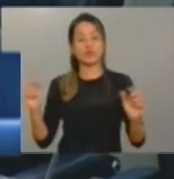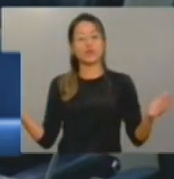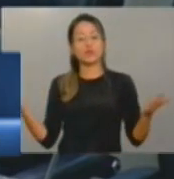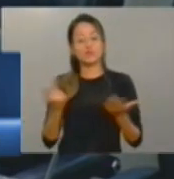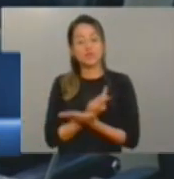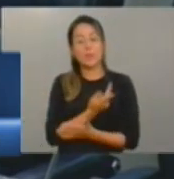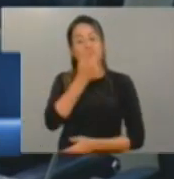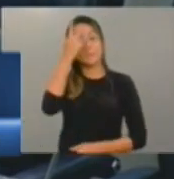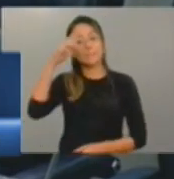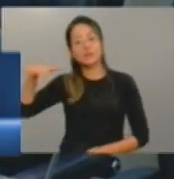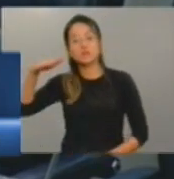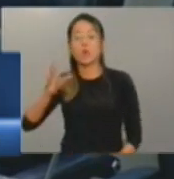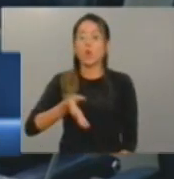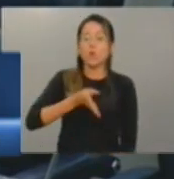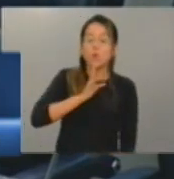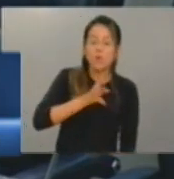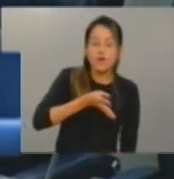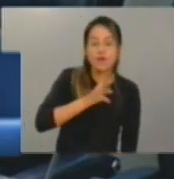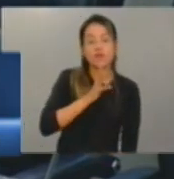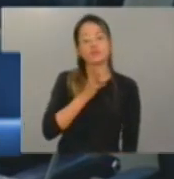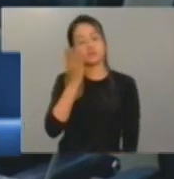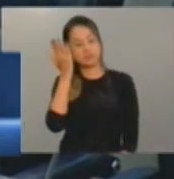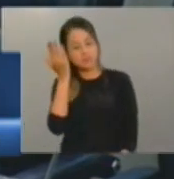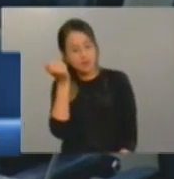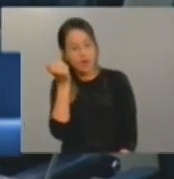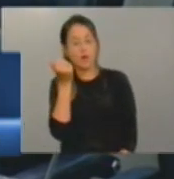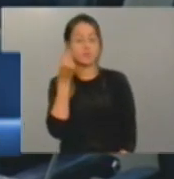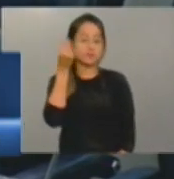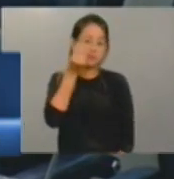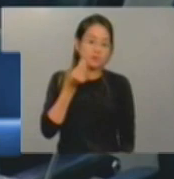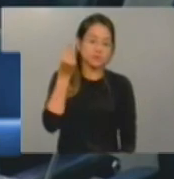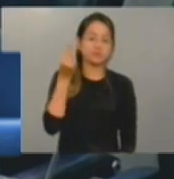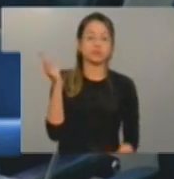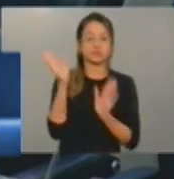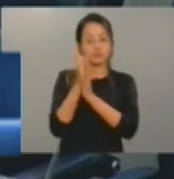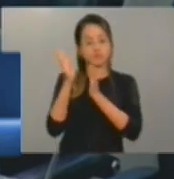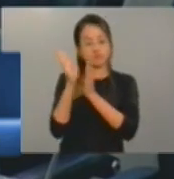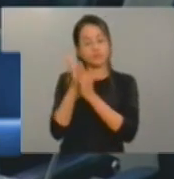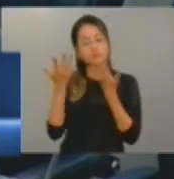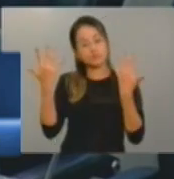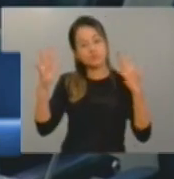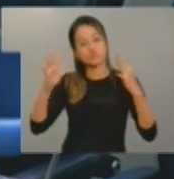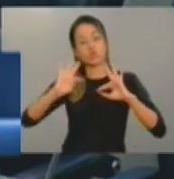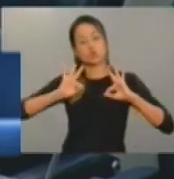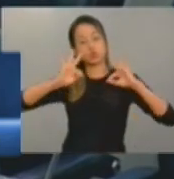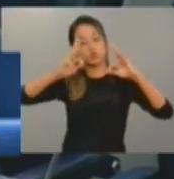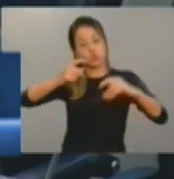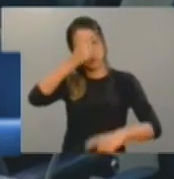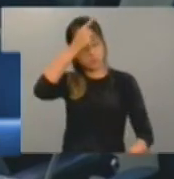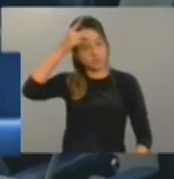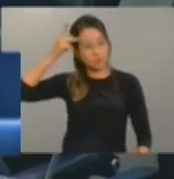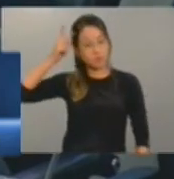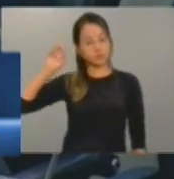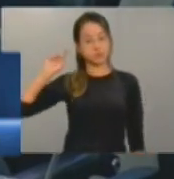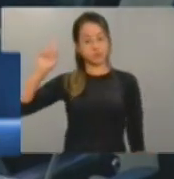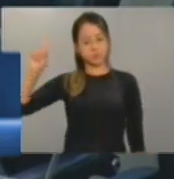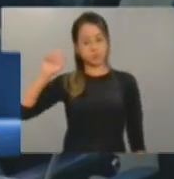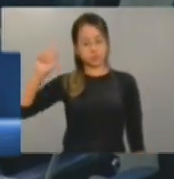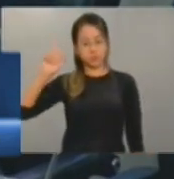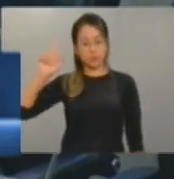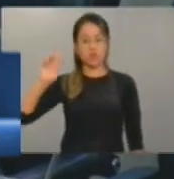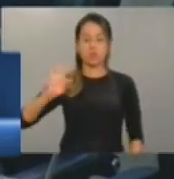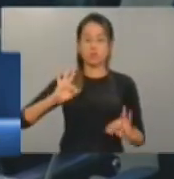pessoas que conhecem a área que atuam. Quero parabenizar desde os dirigentes dos órgãos que estão, a todos os servidores,